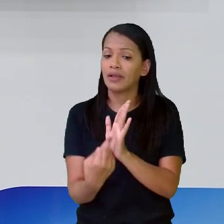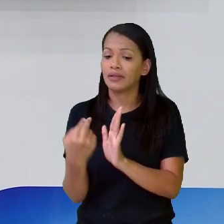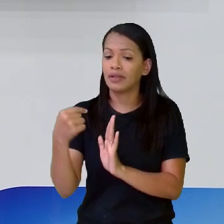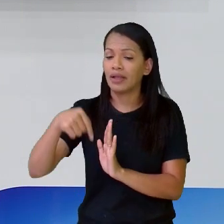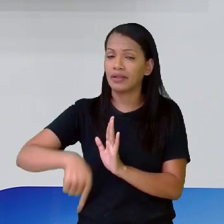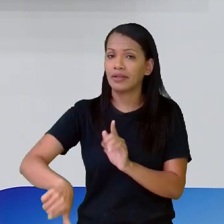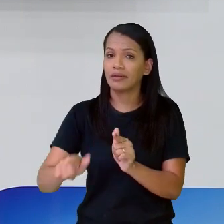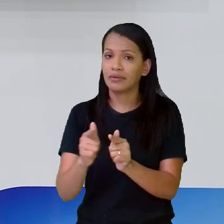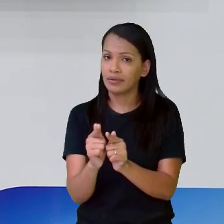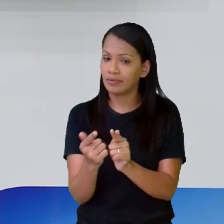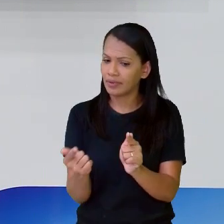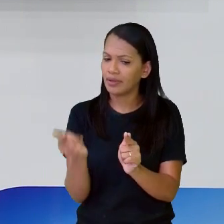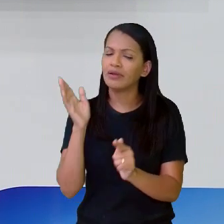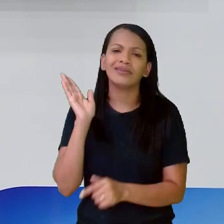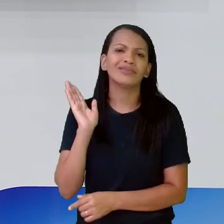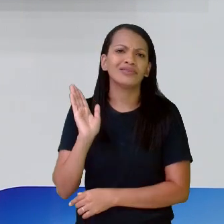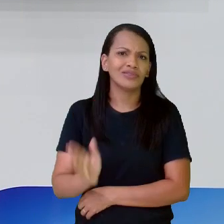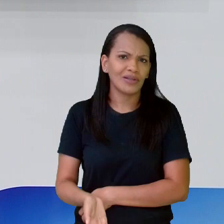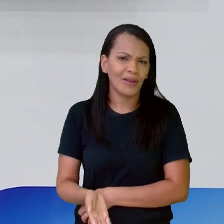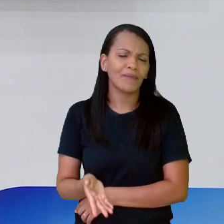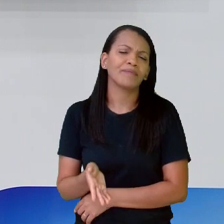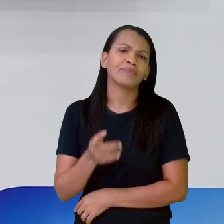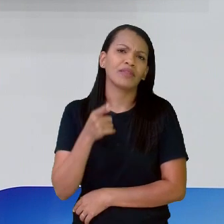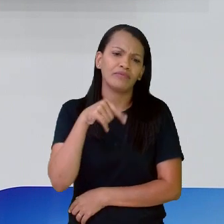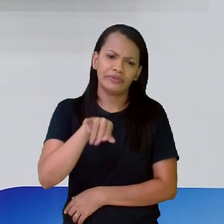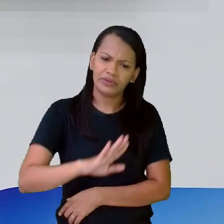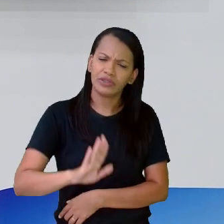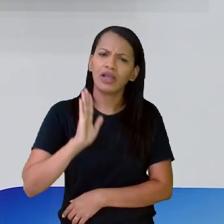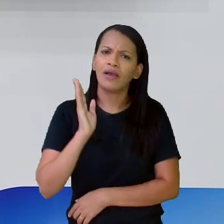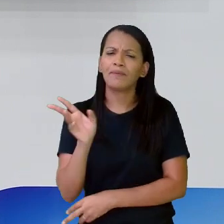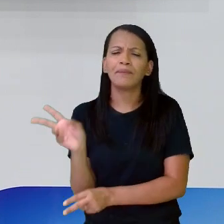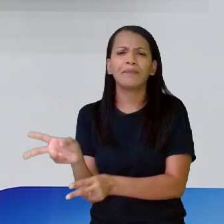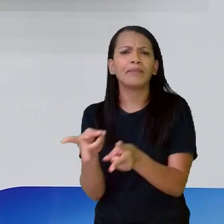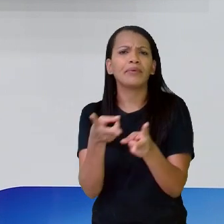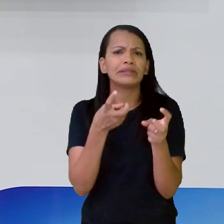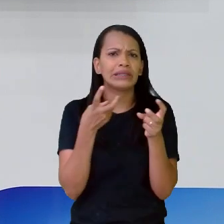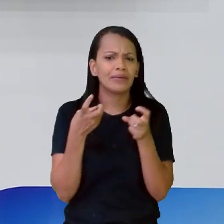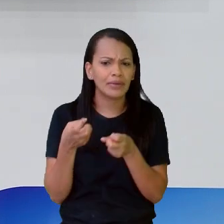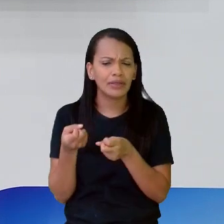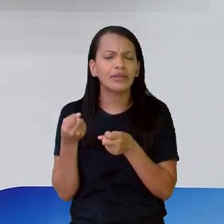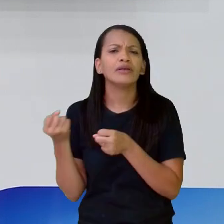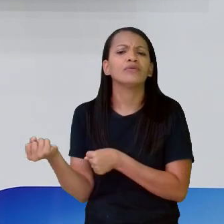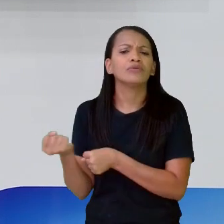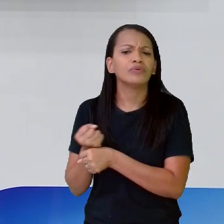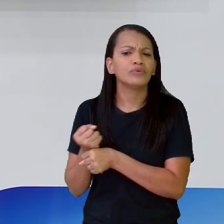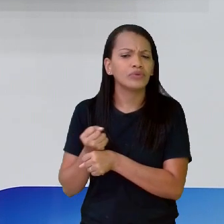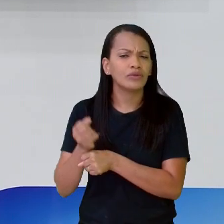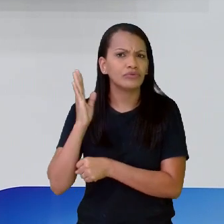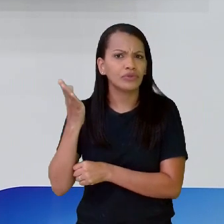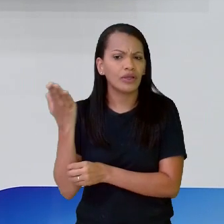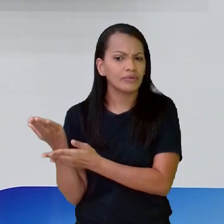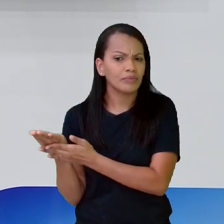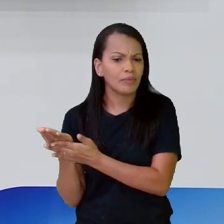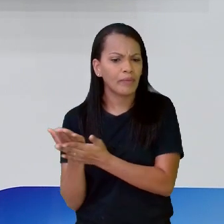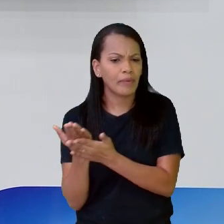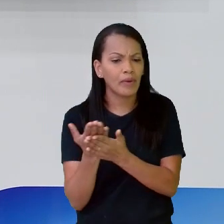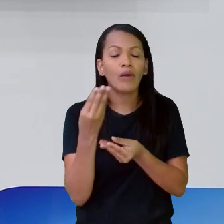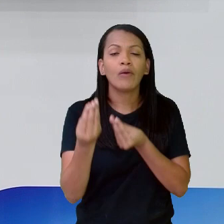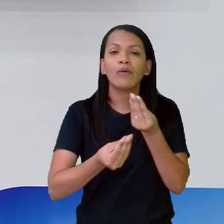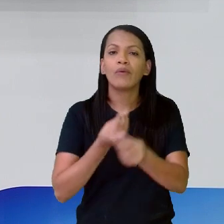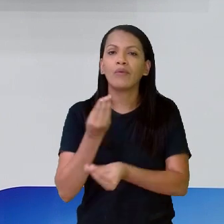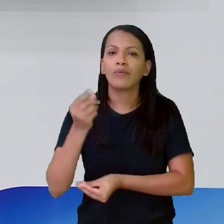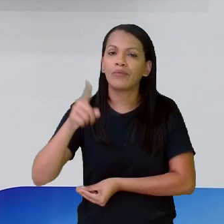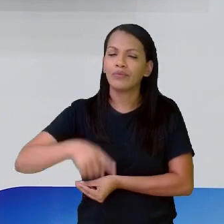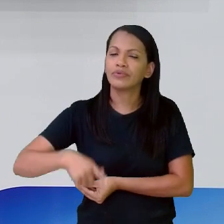gramaticais. gente já deve, você já deve ter percebido ao longo desses anos de estudo, o quanto é rico